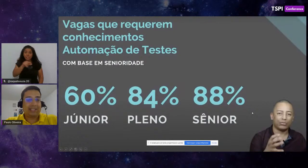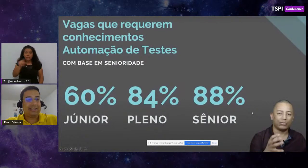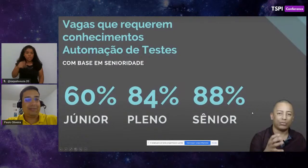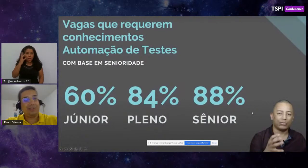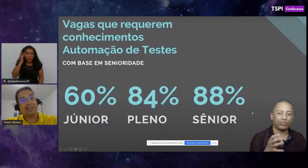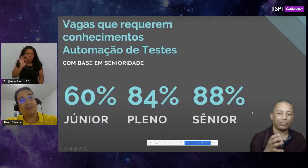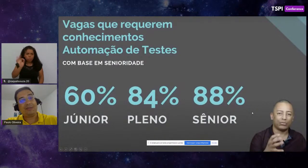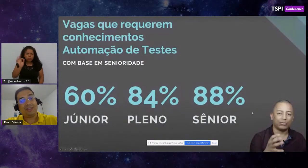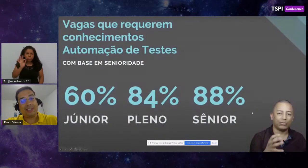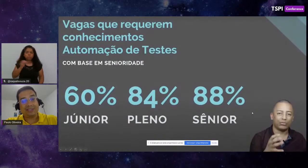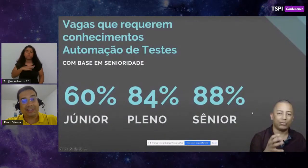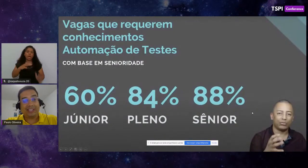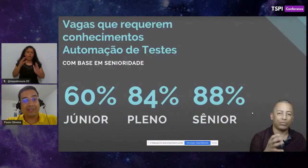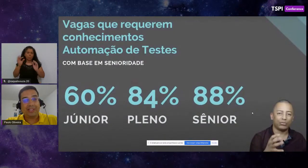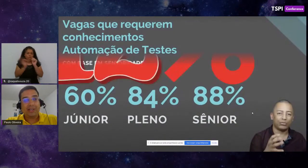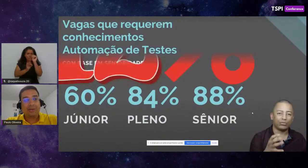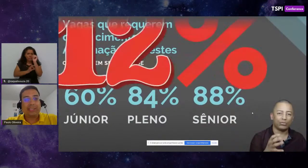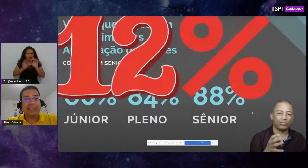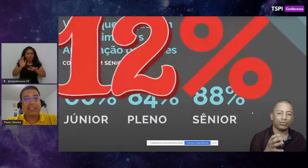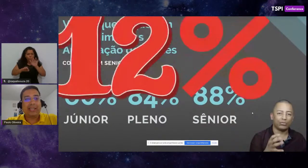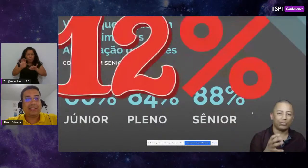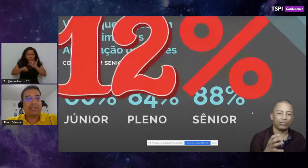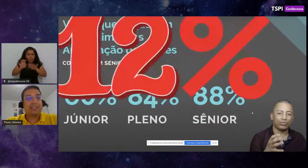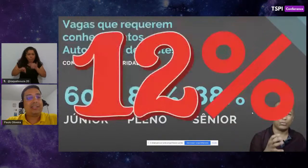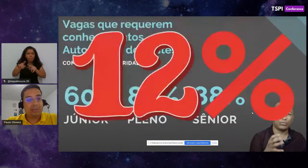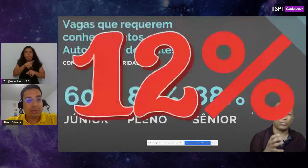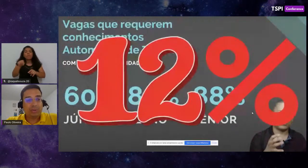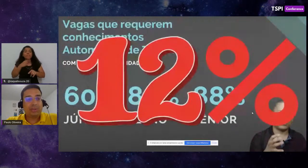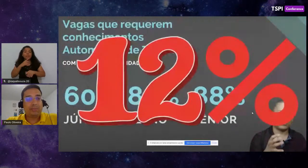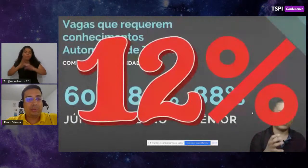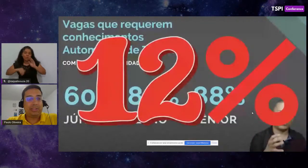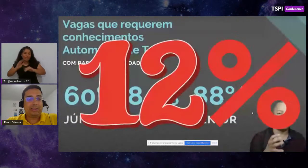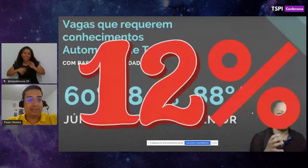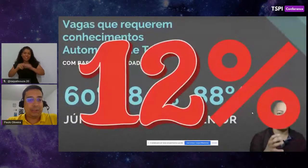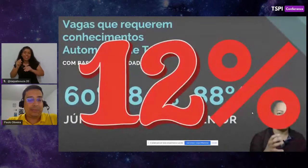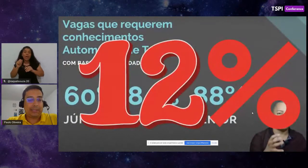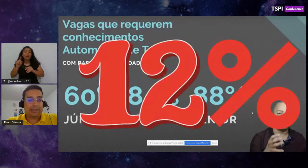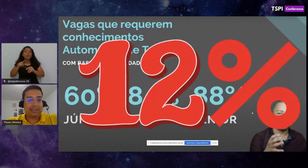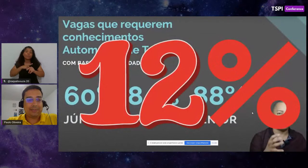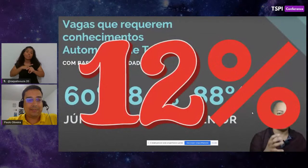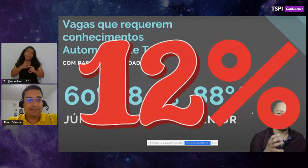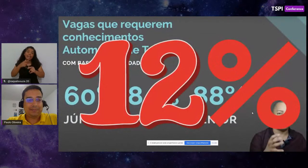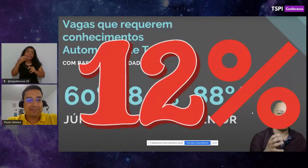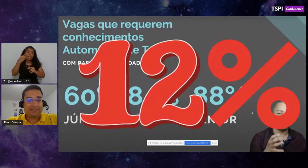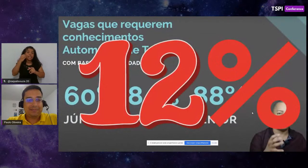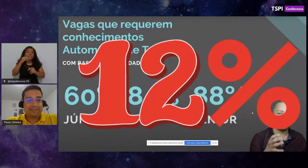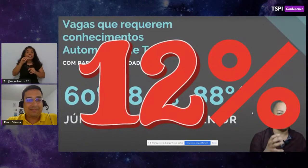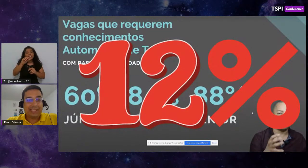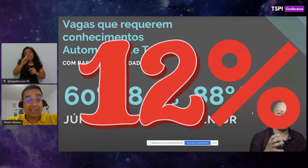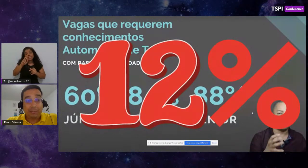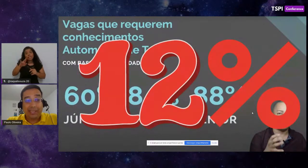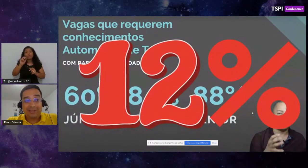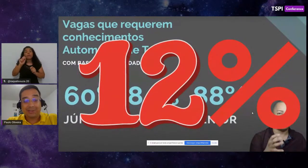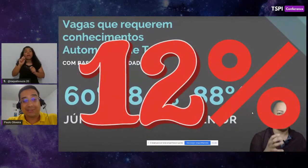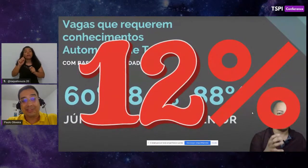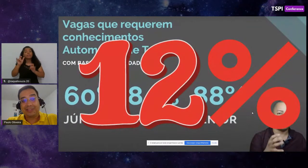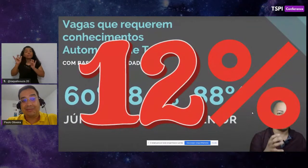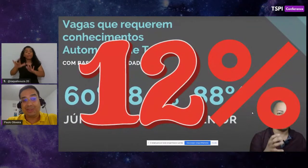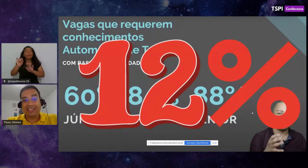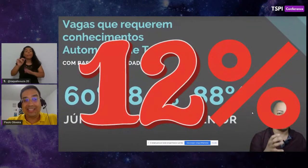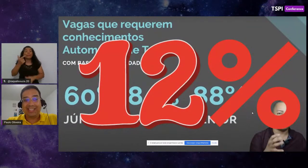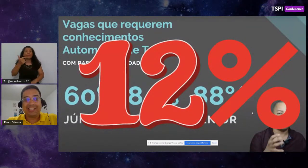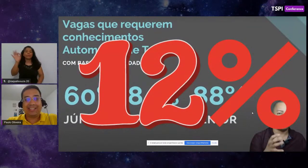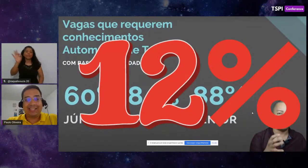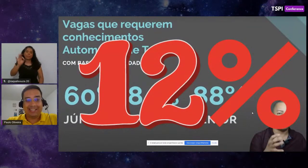codar, se você é um profissional Sênior, o que te resta são 12% das vagas. E aí eu pergunto,